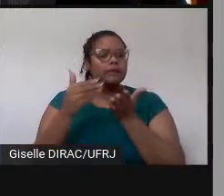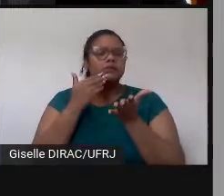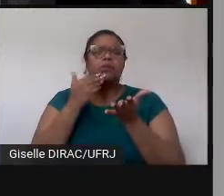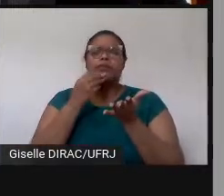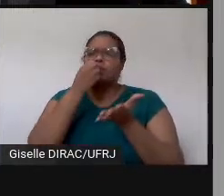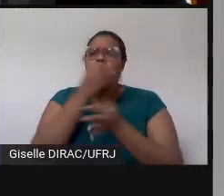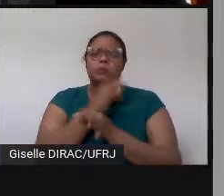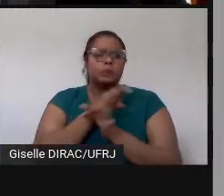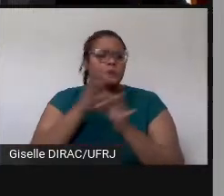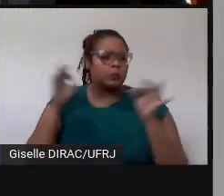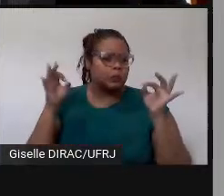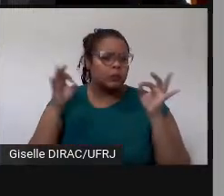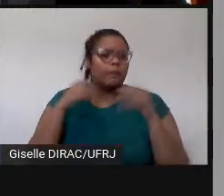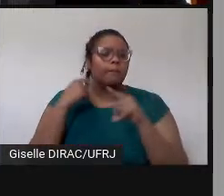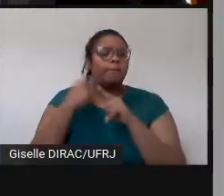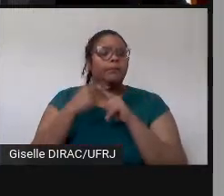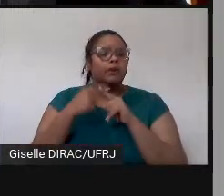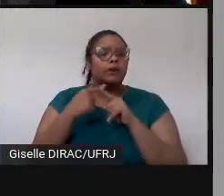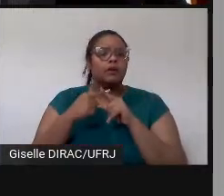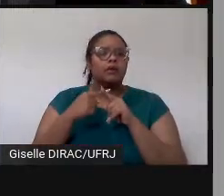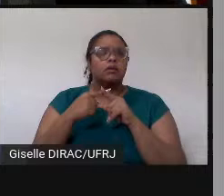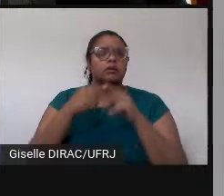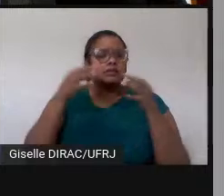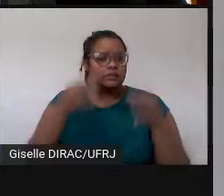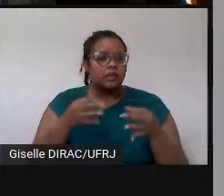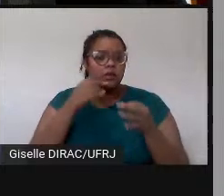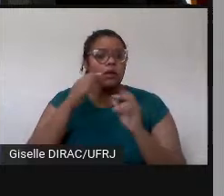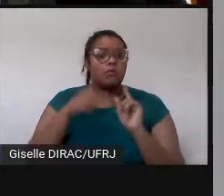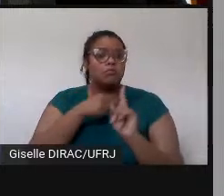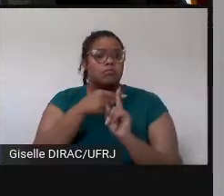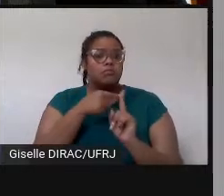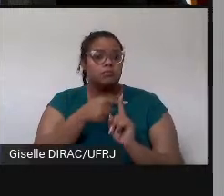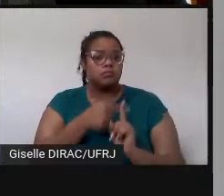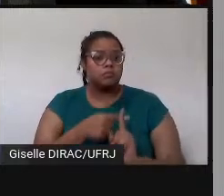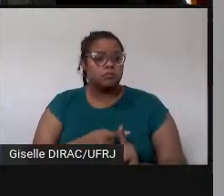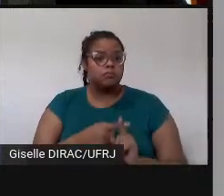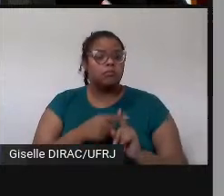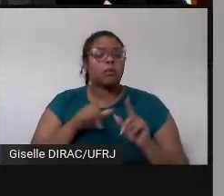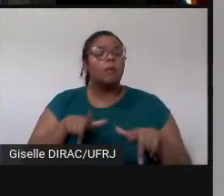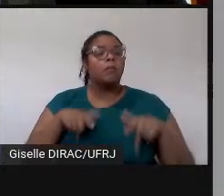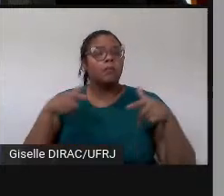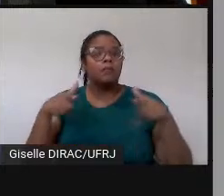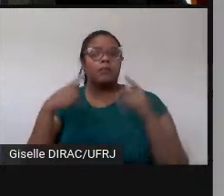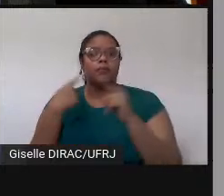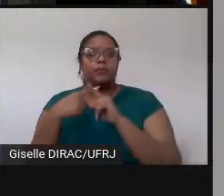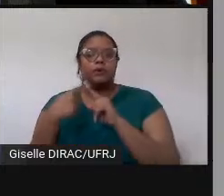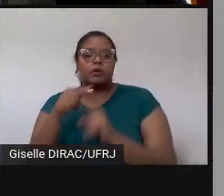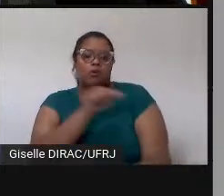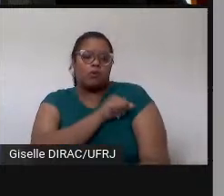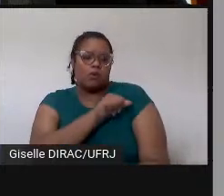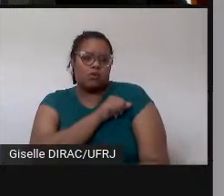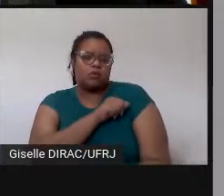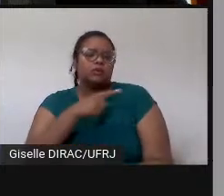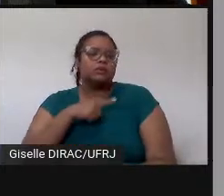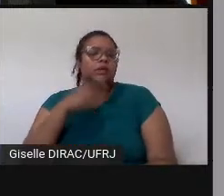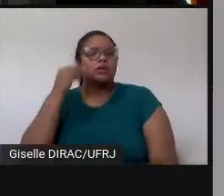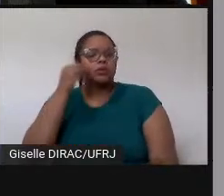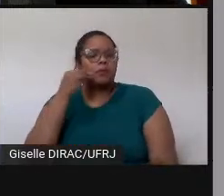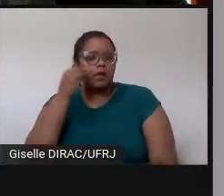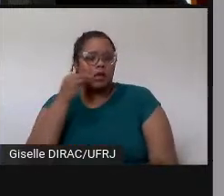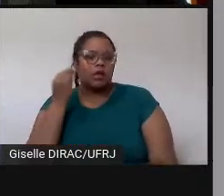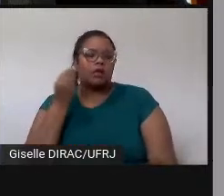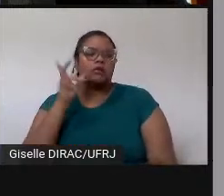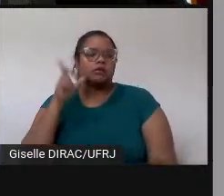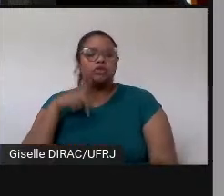certo e que é muito positiva, né, para os alunos terem essa experiência, essa